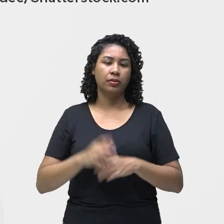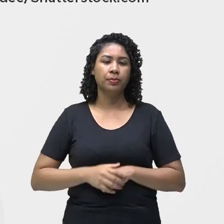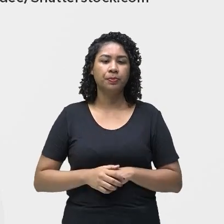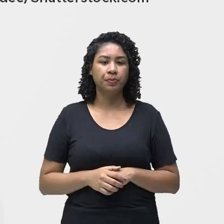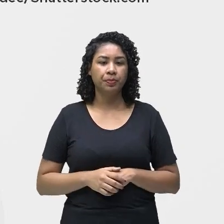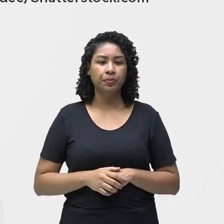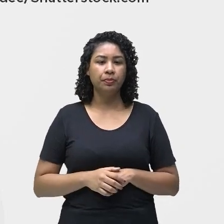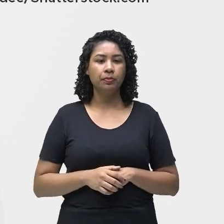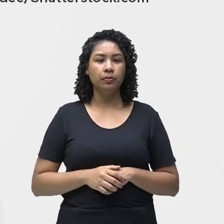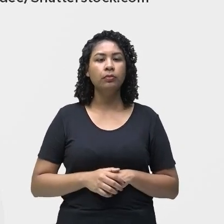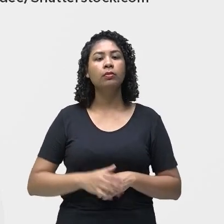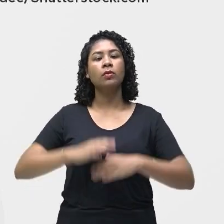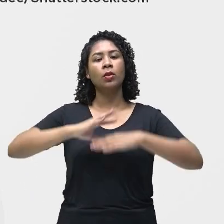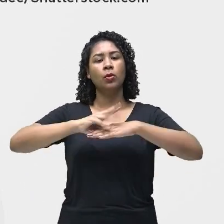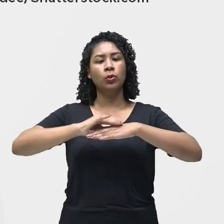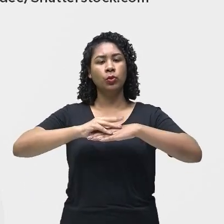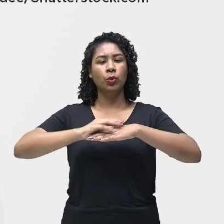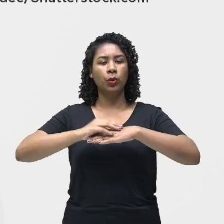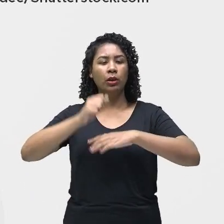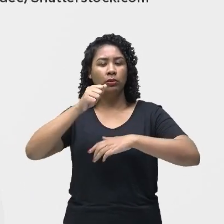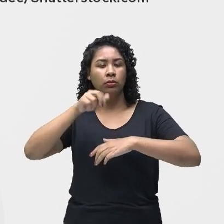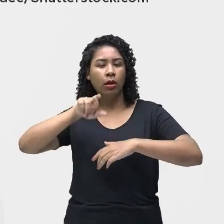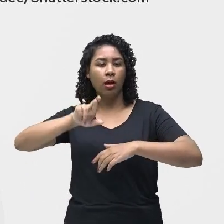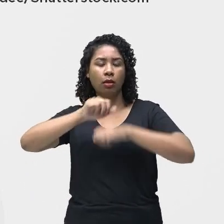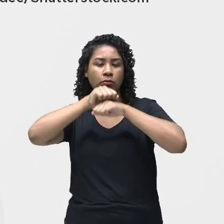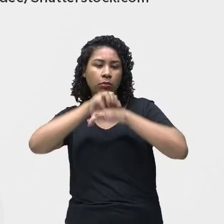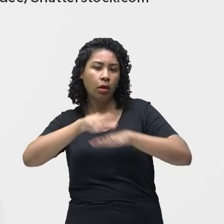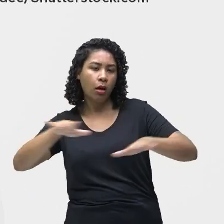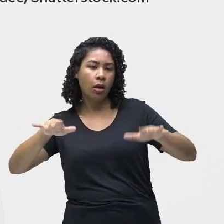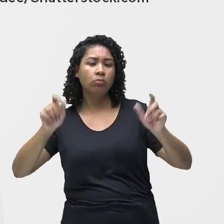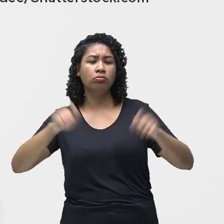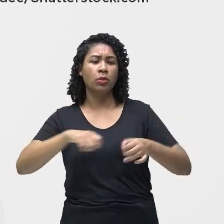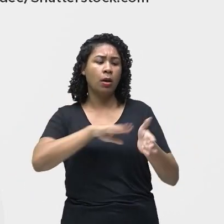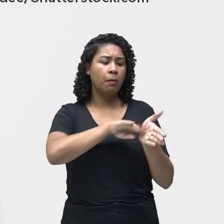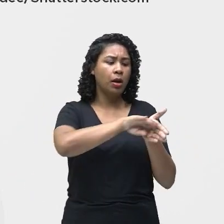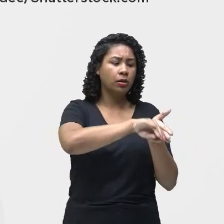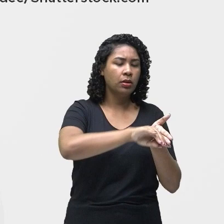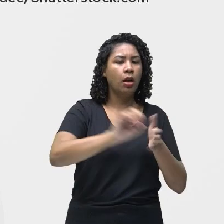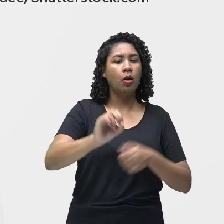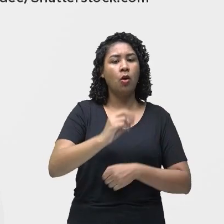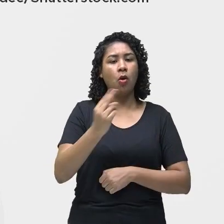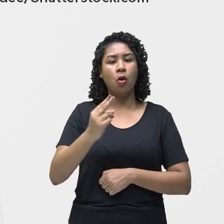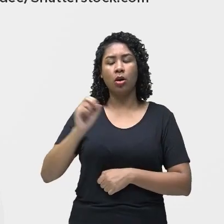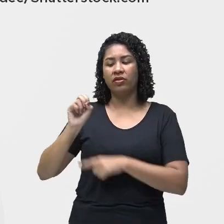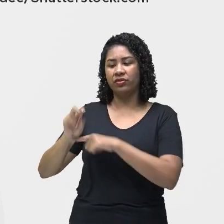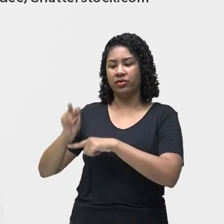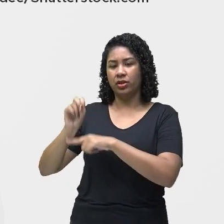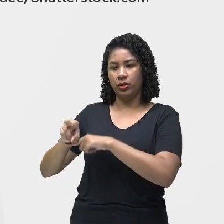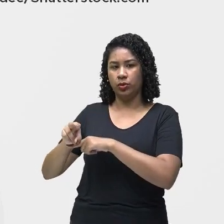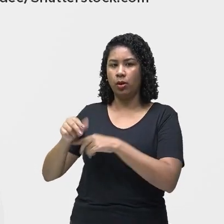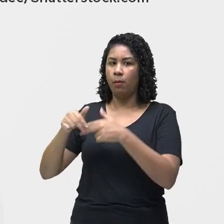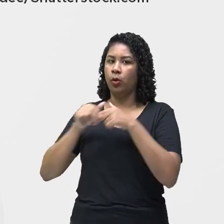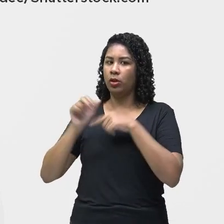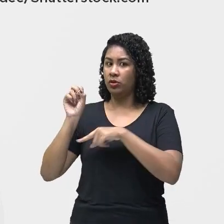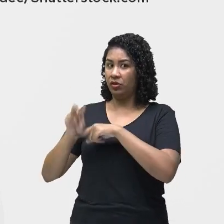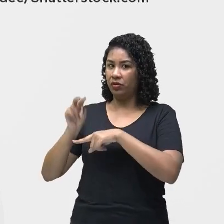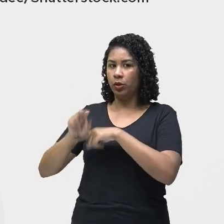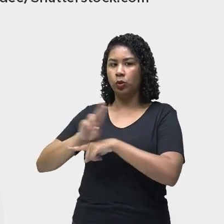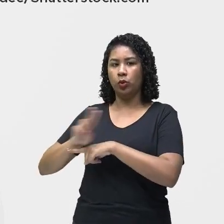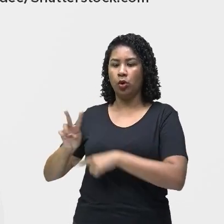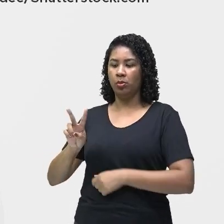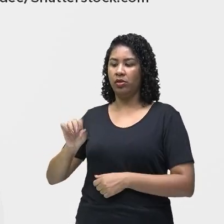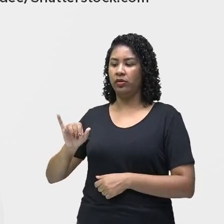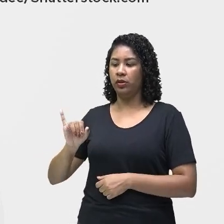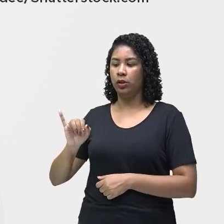veiculadas pelo ar podem ser bactérias e vírus. Quando são por vírus, elas recebem o nome de viroses. E